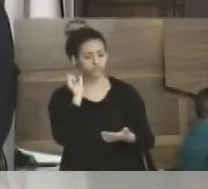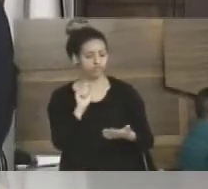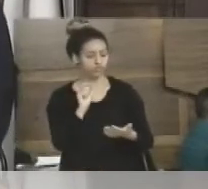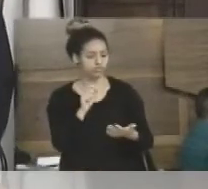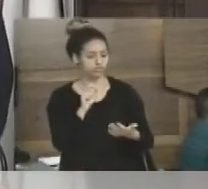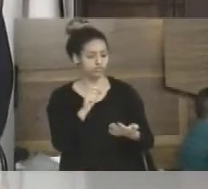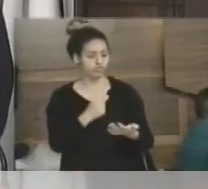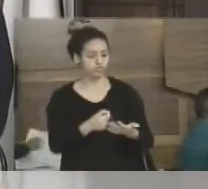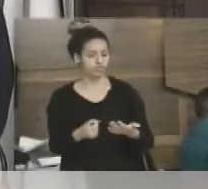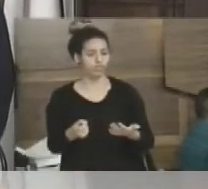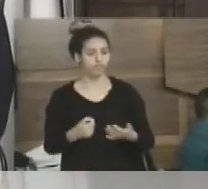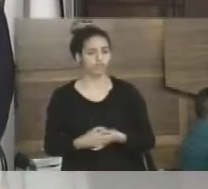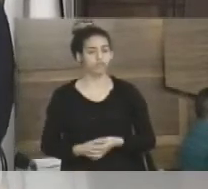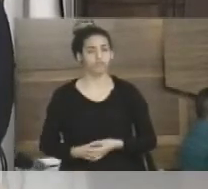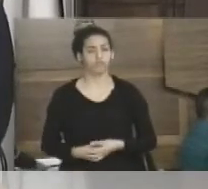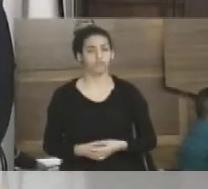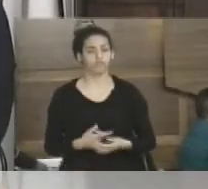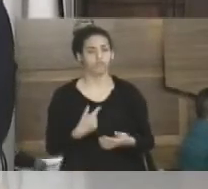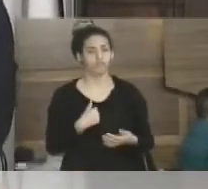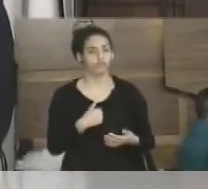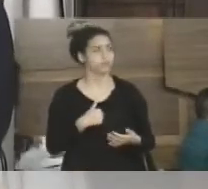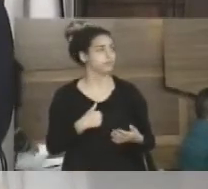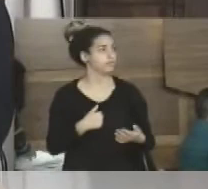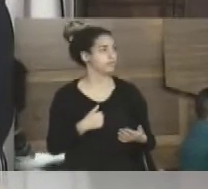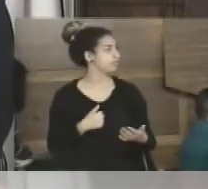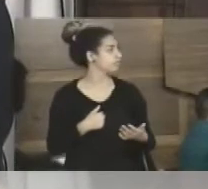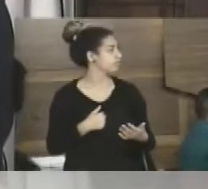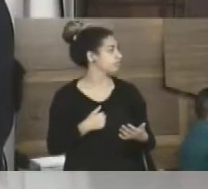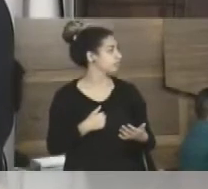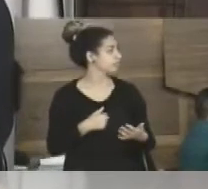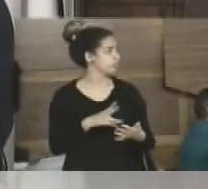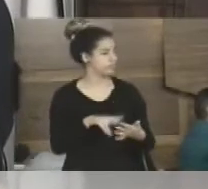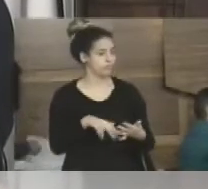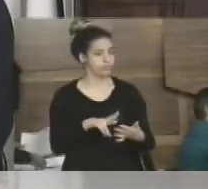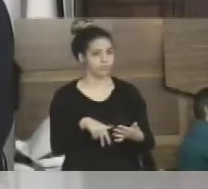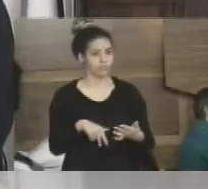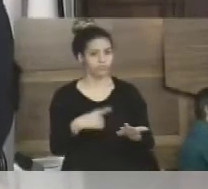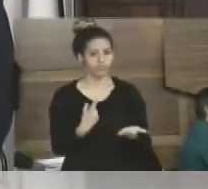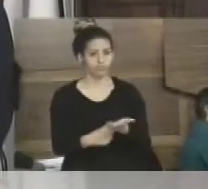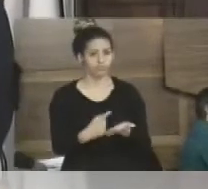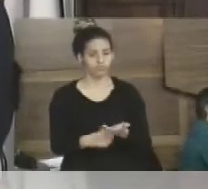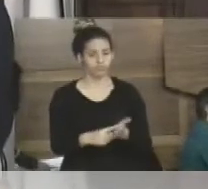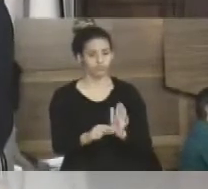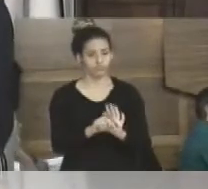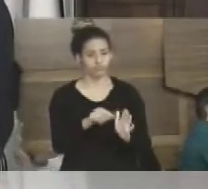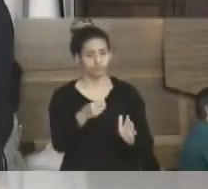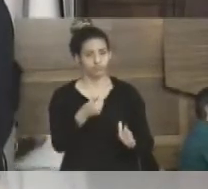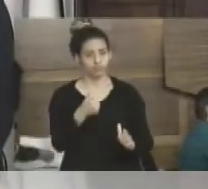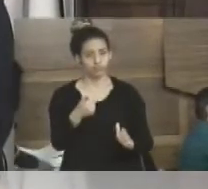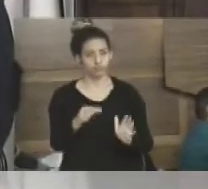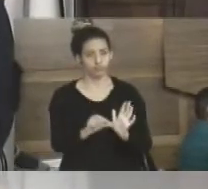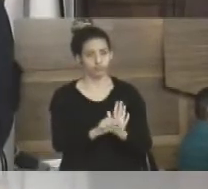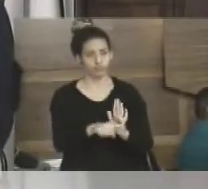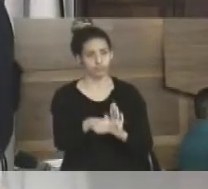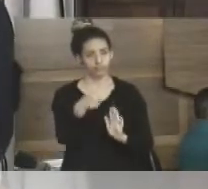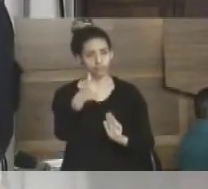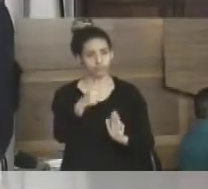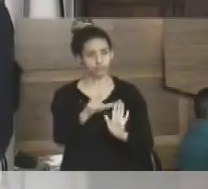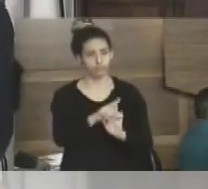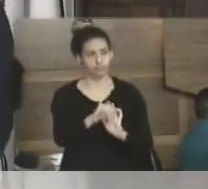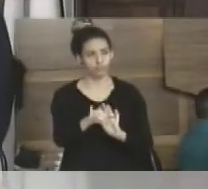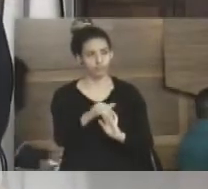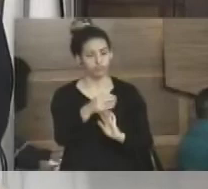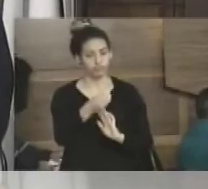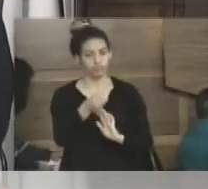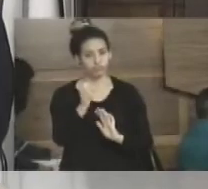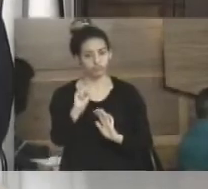escrito. Eu vou direto ao extra-termo contratual, artigo 61, parágrafo único, lei nº 866